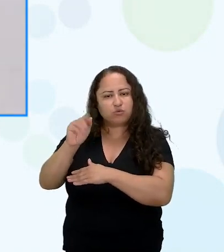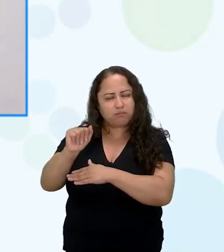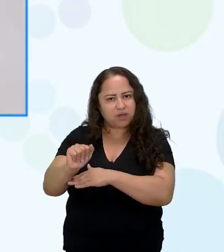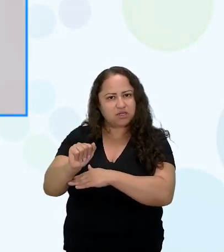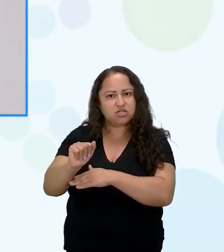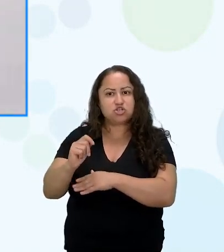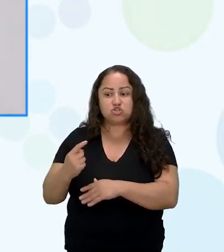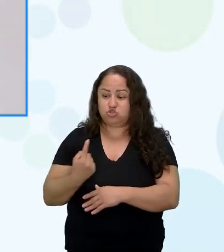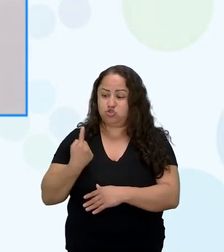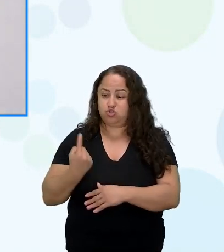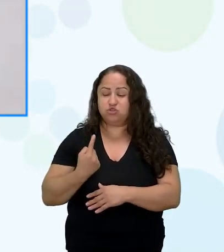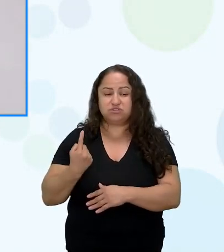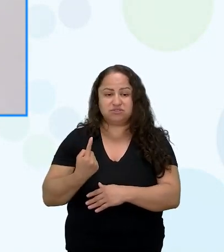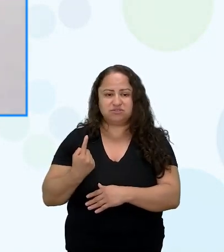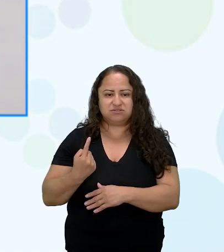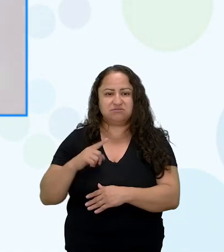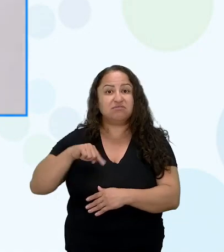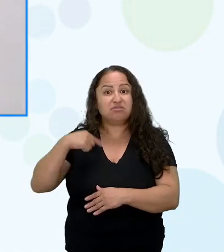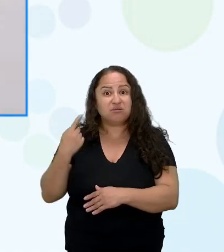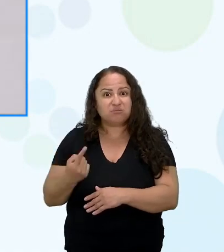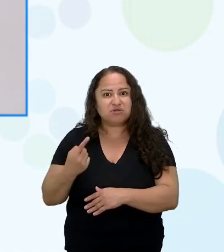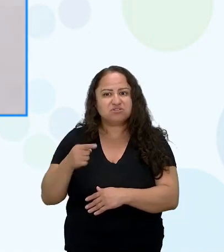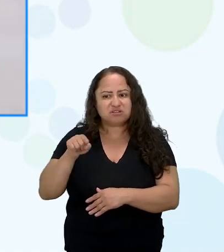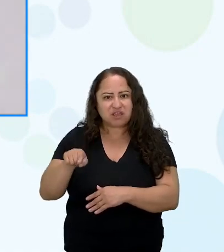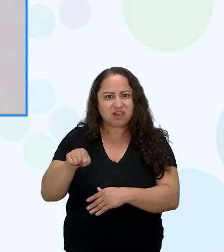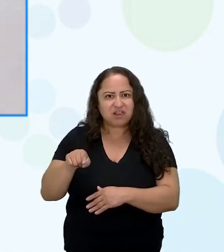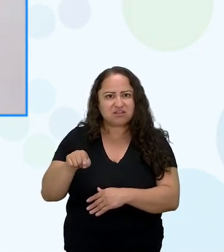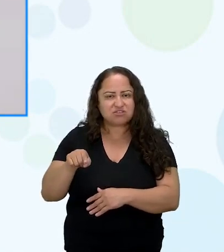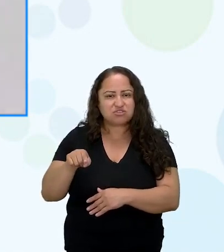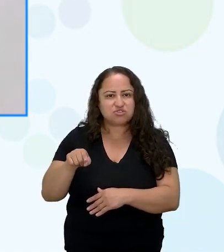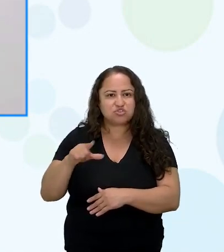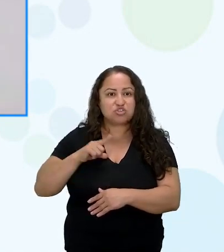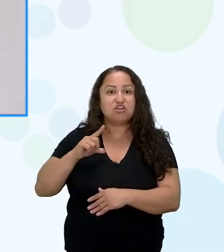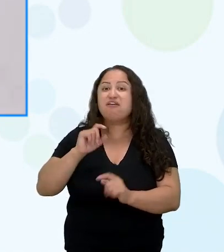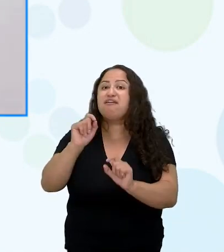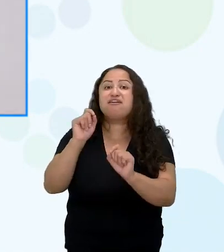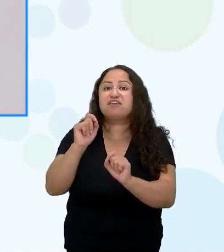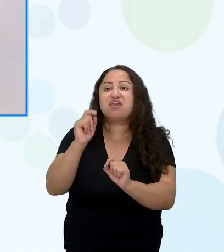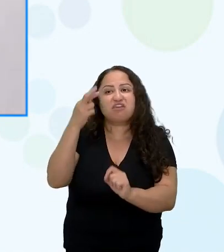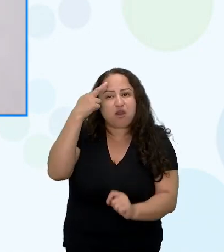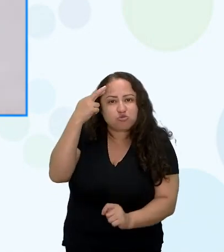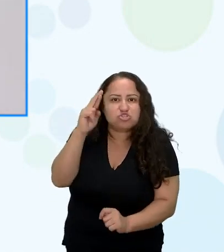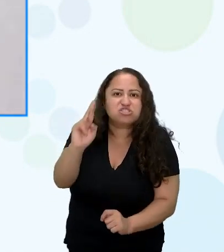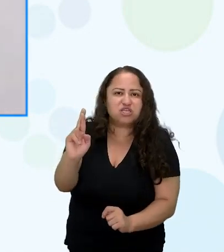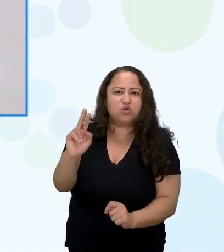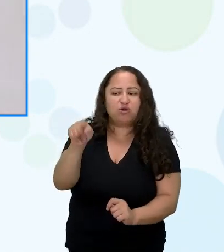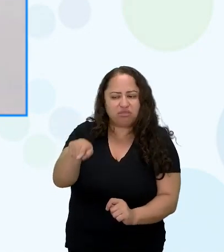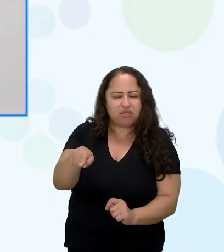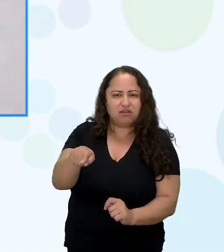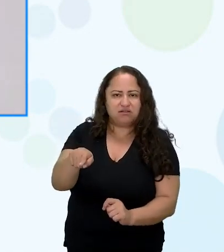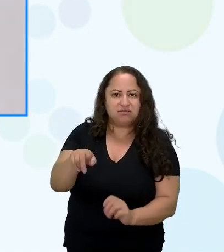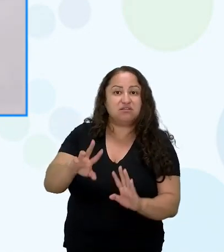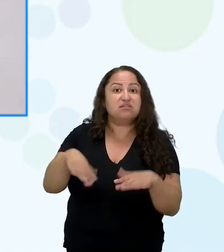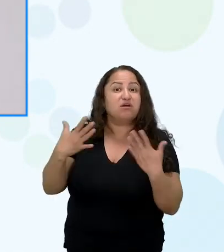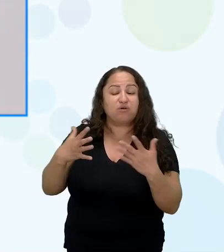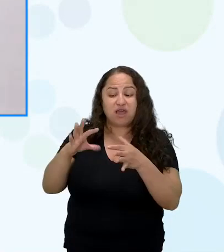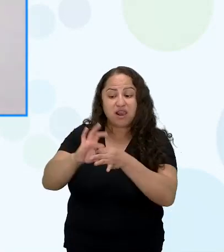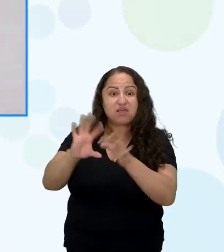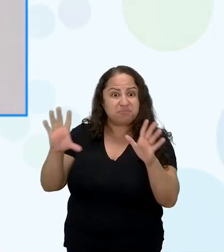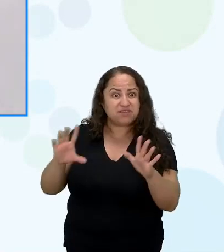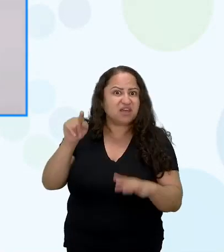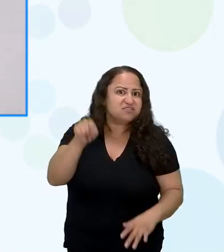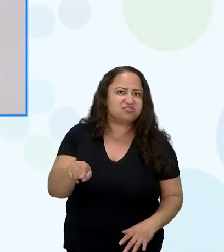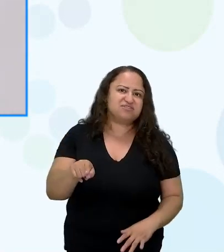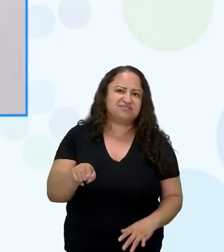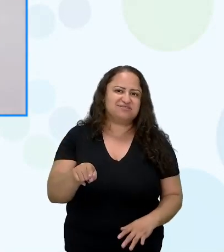sozinha ela se livrou dessa questão de ter um dono né então a liberdade dela estava ali naquele momento e